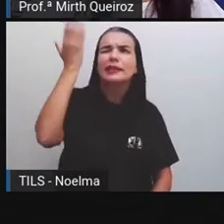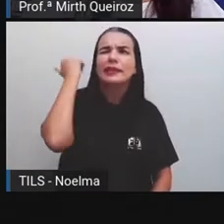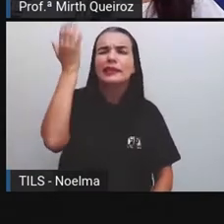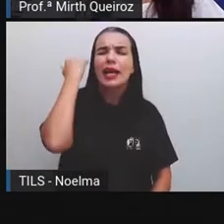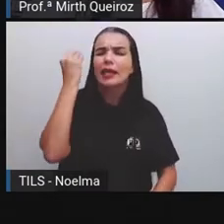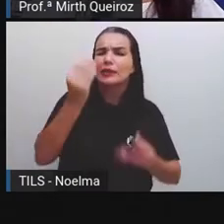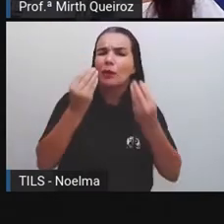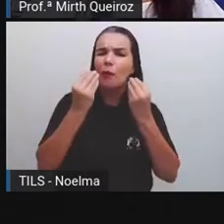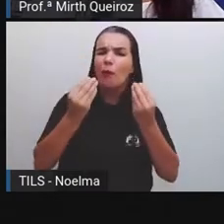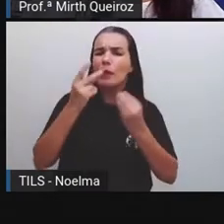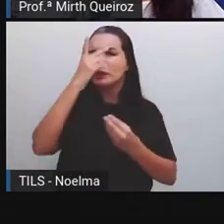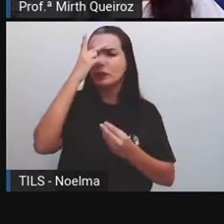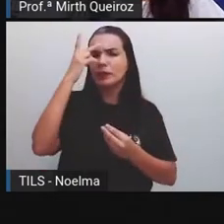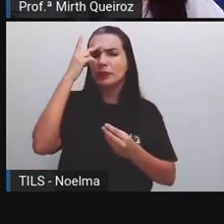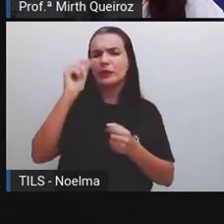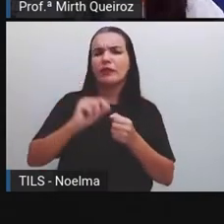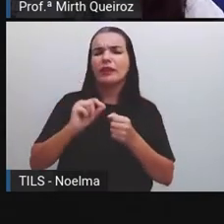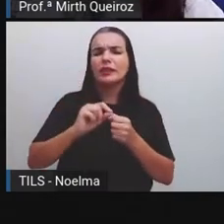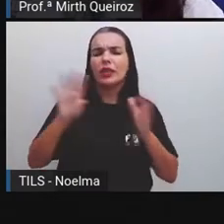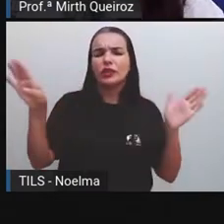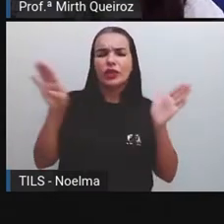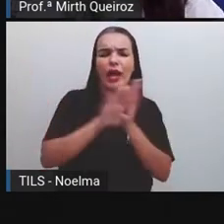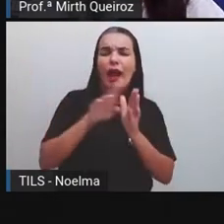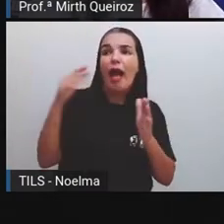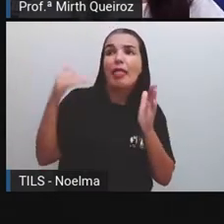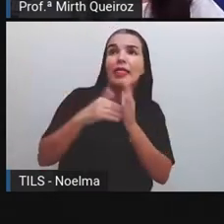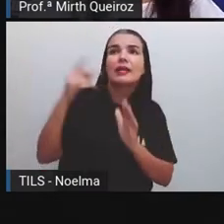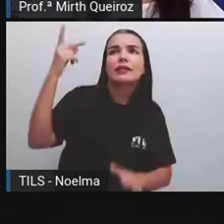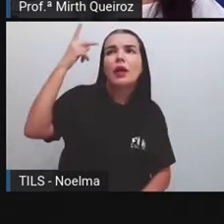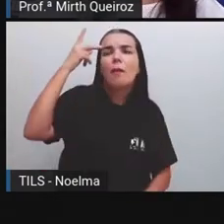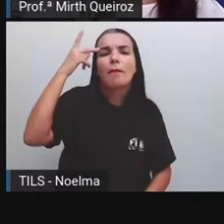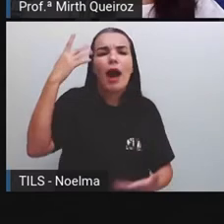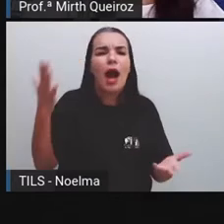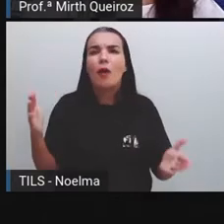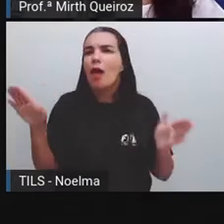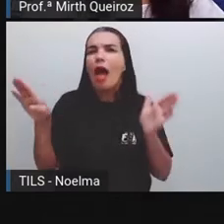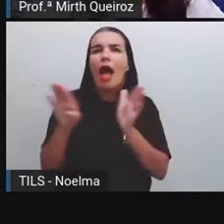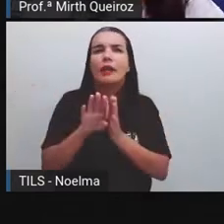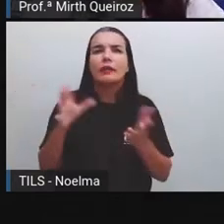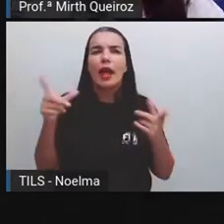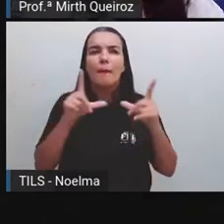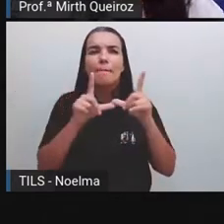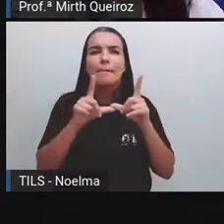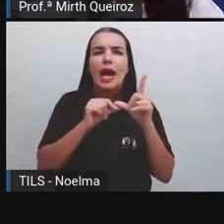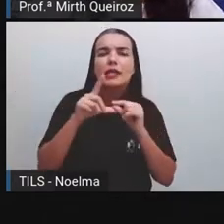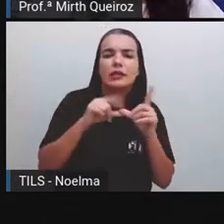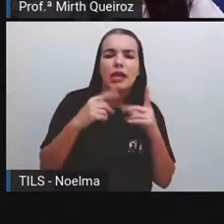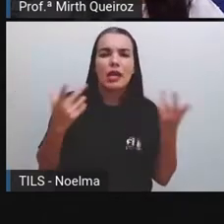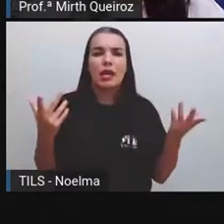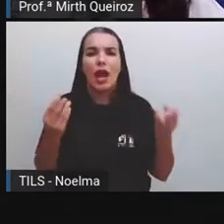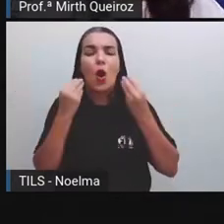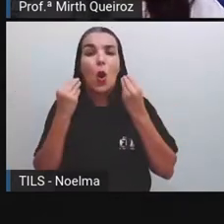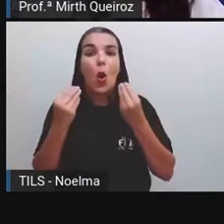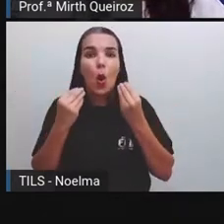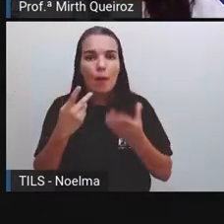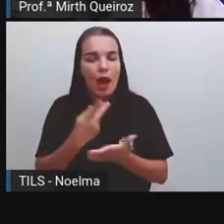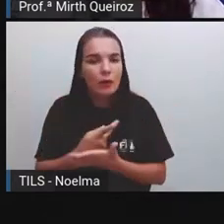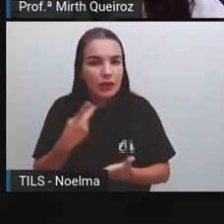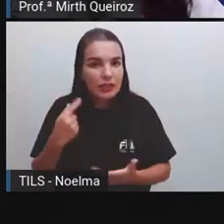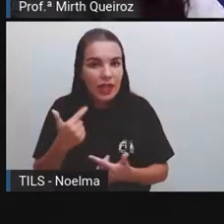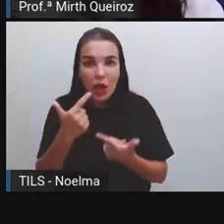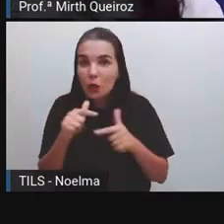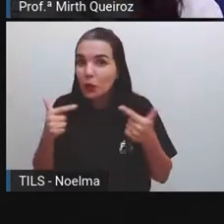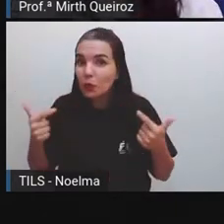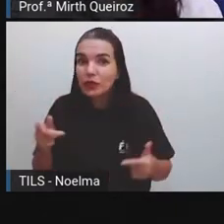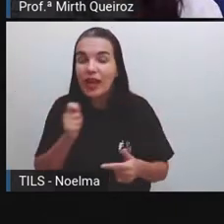faziam para chegar até São Paulo, vamos dizer assim, até Brasília, né? Como é que acontecia aí, quando não